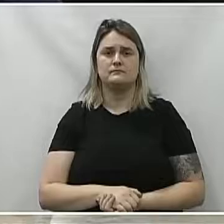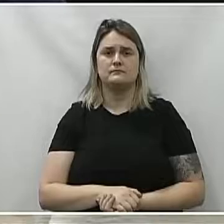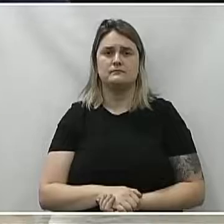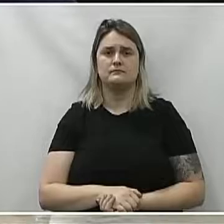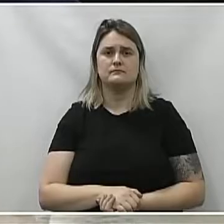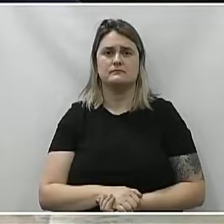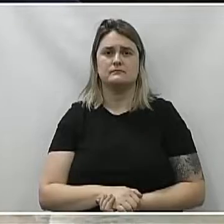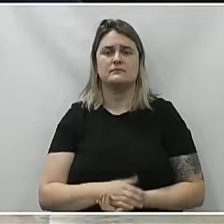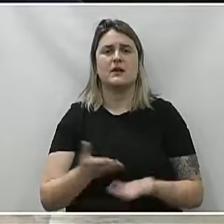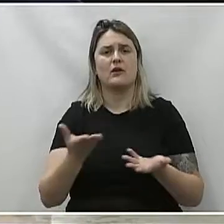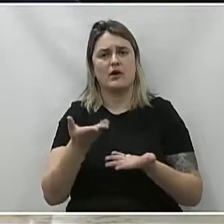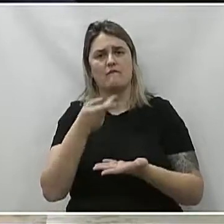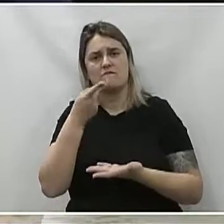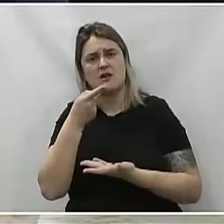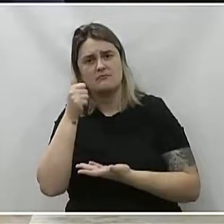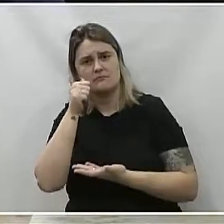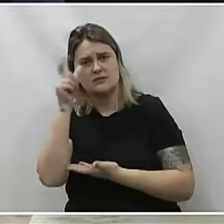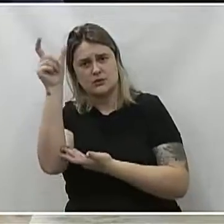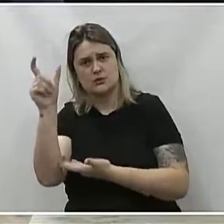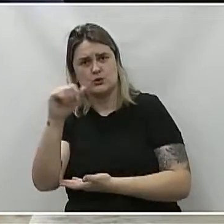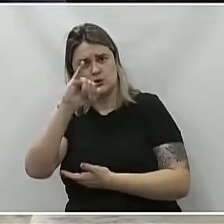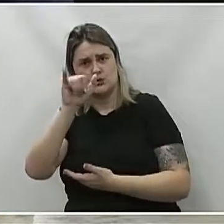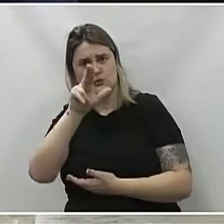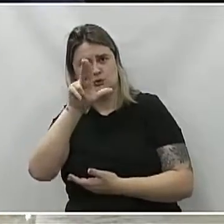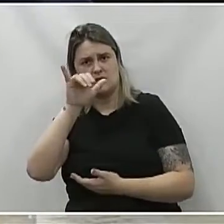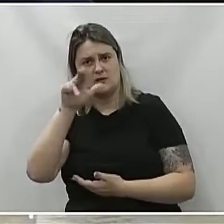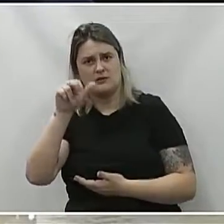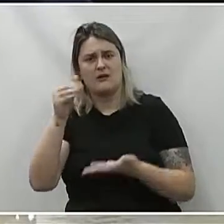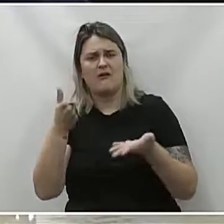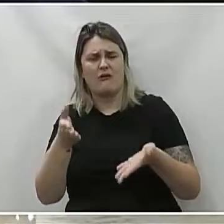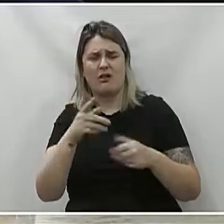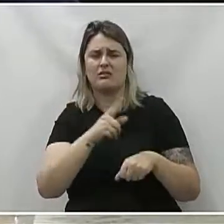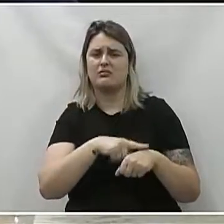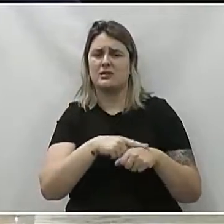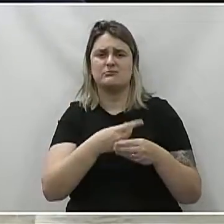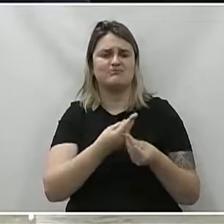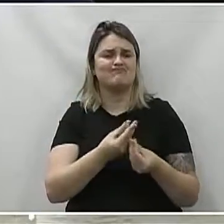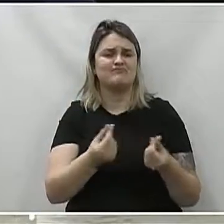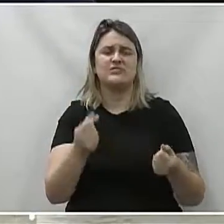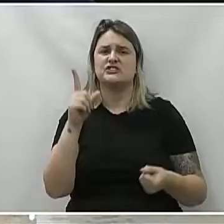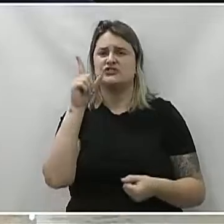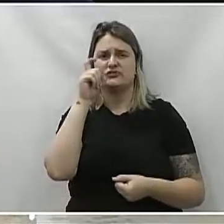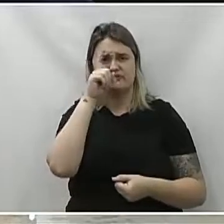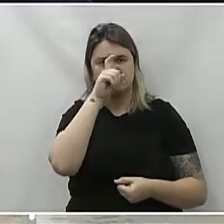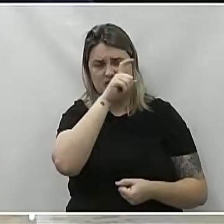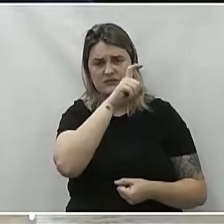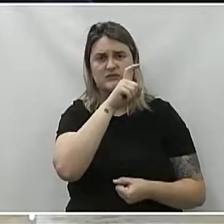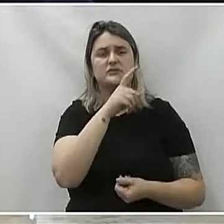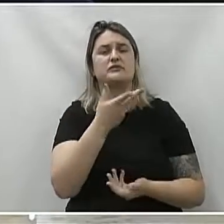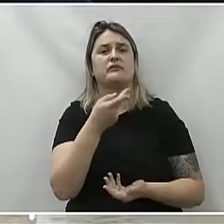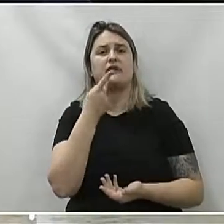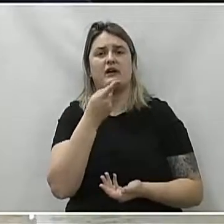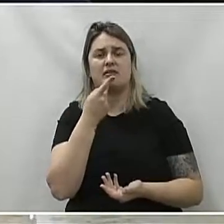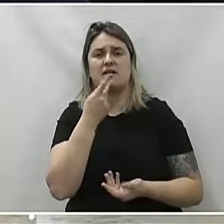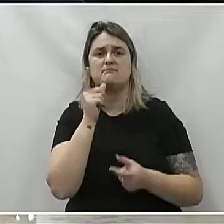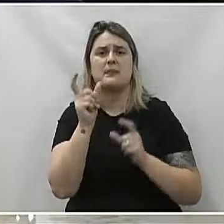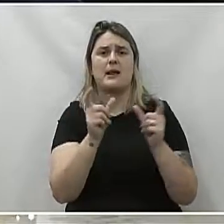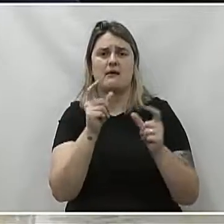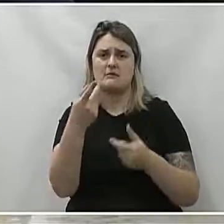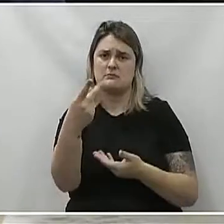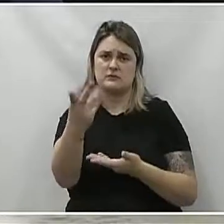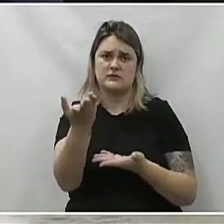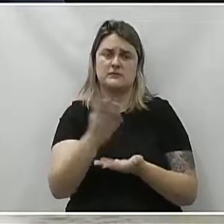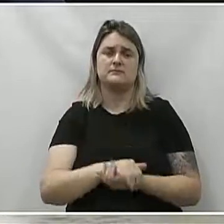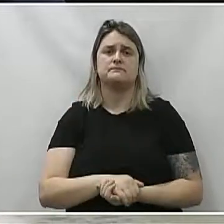à senhora Juliana. É um momento delicado, momento difícil realmente de colocar palavras à